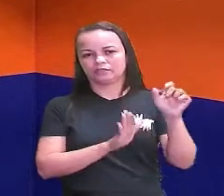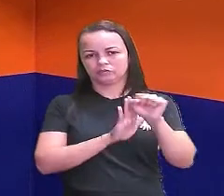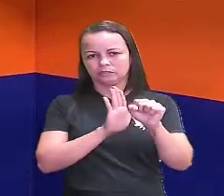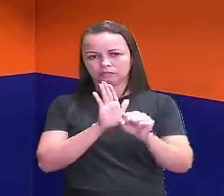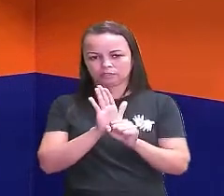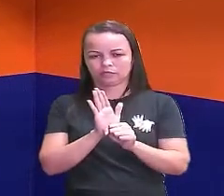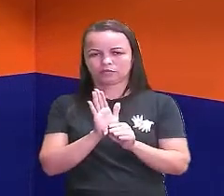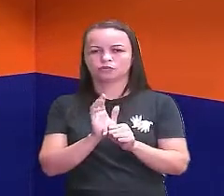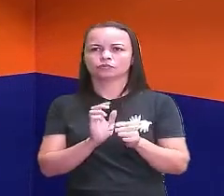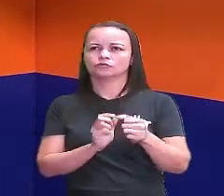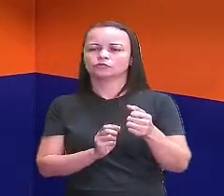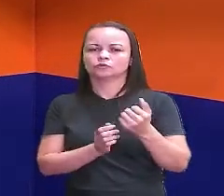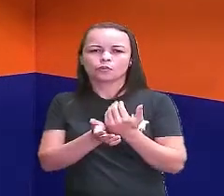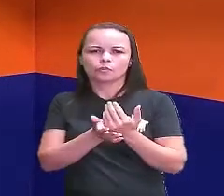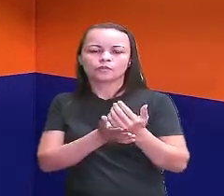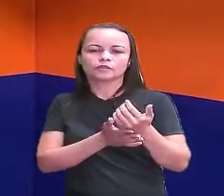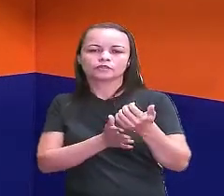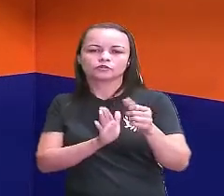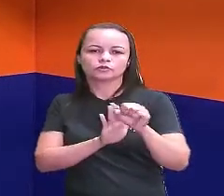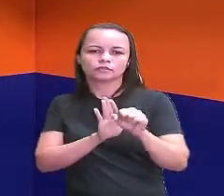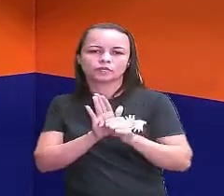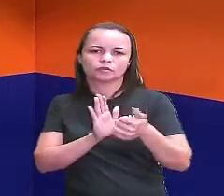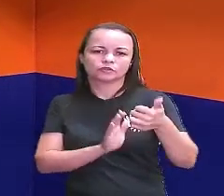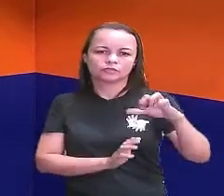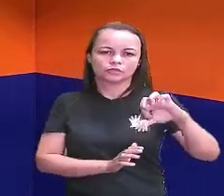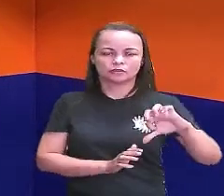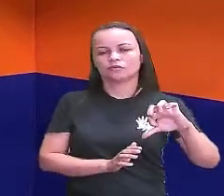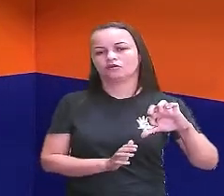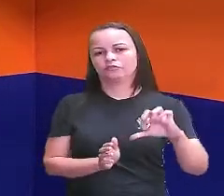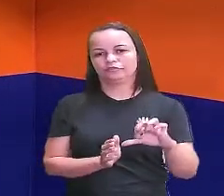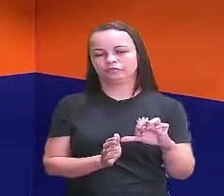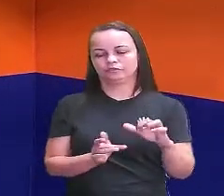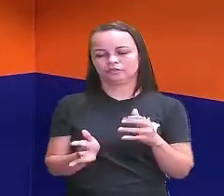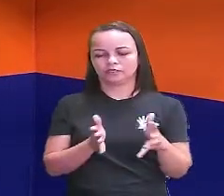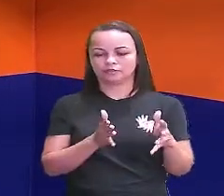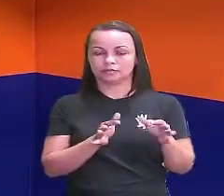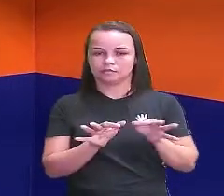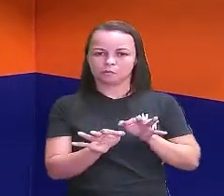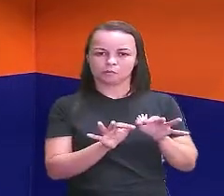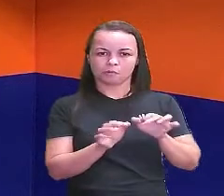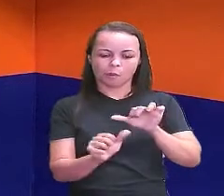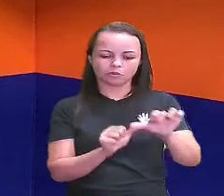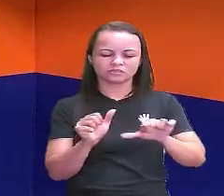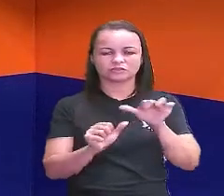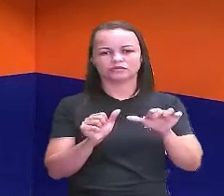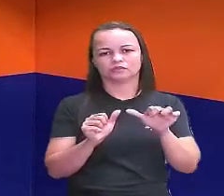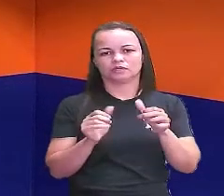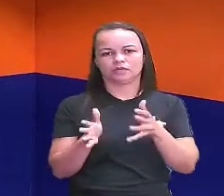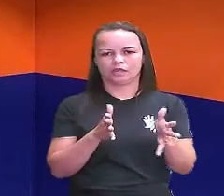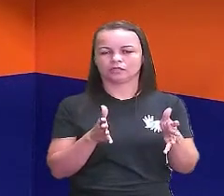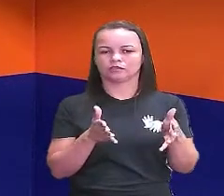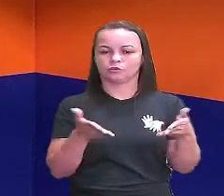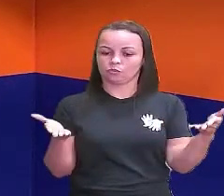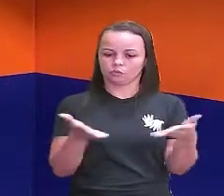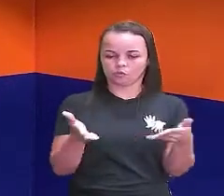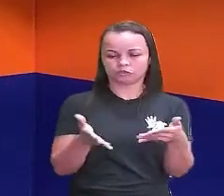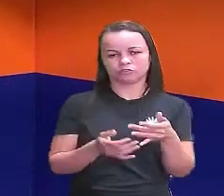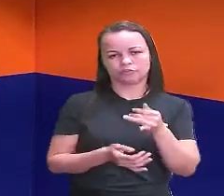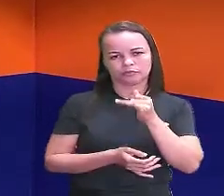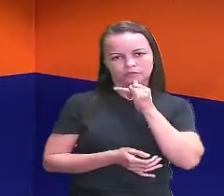XIX ele vai modificar a forma como nós hoje estamos por exemplo